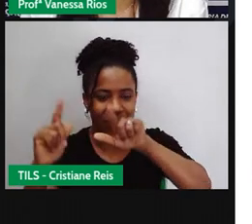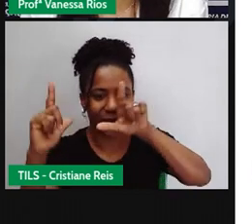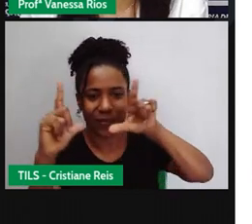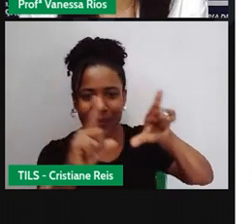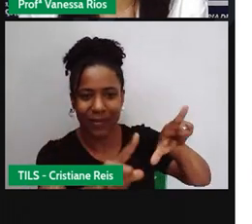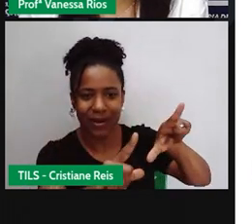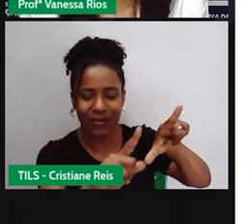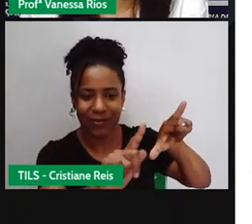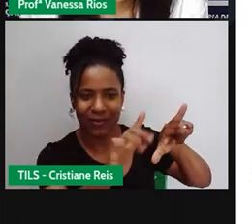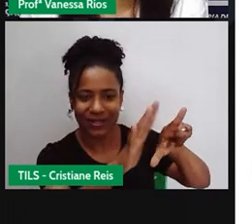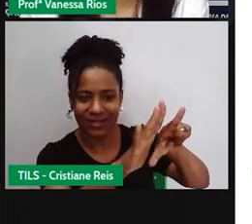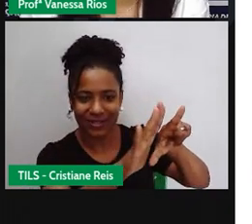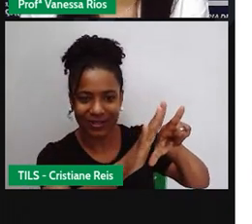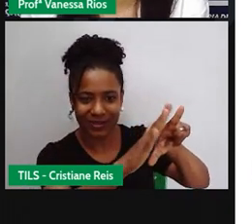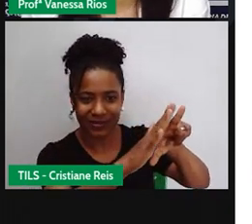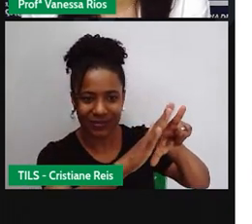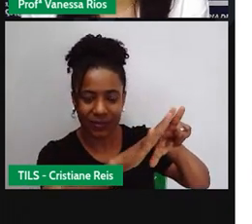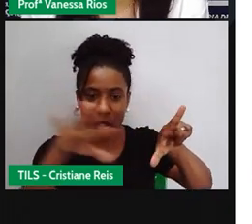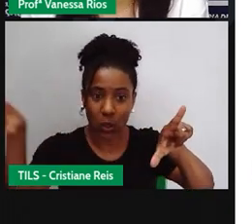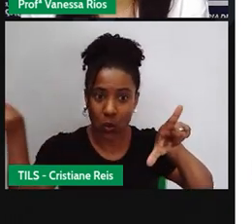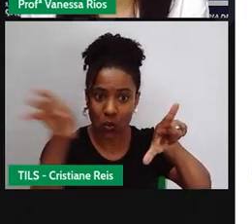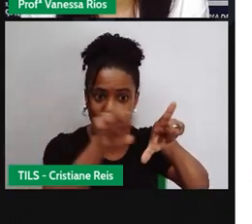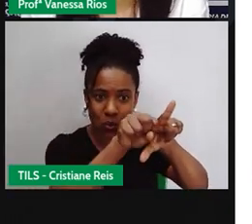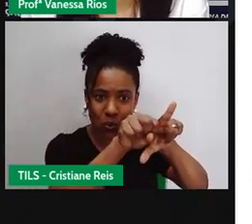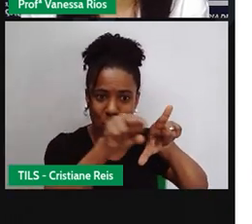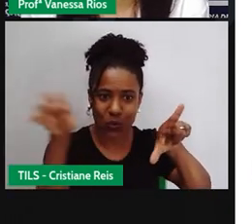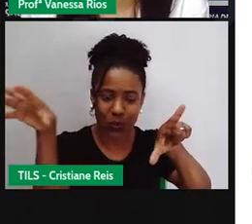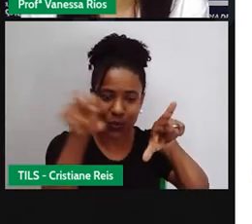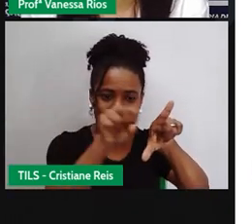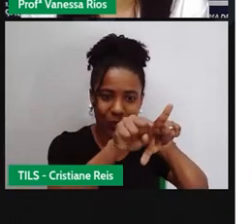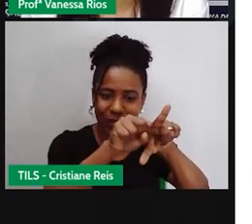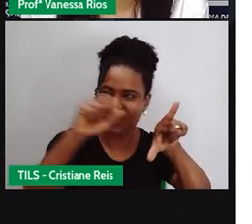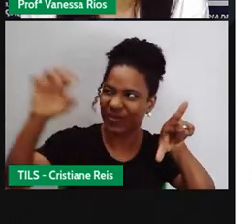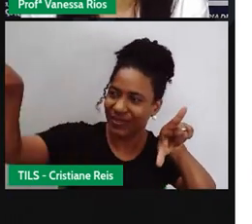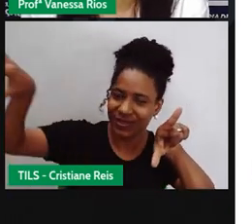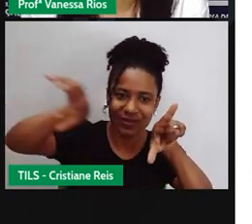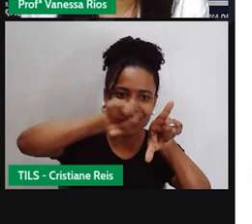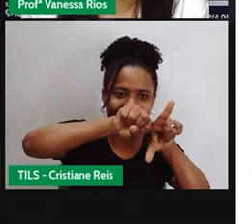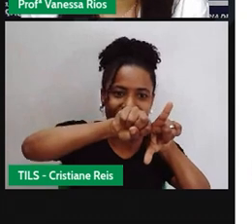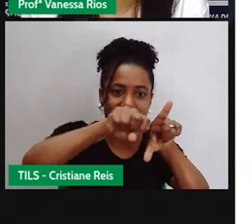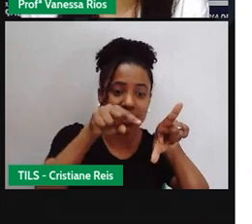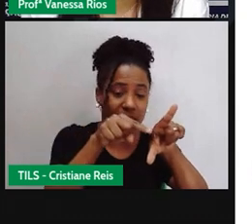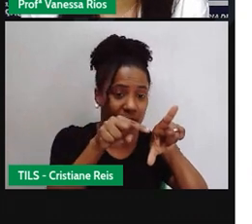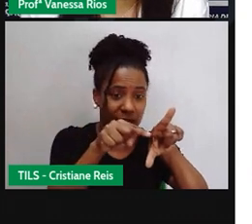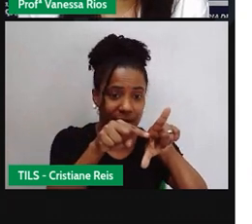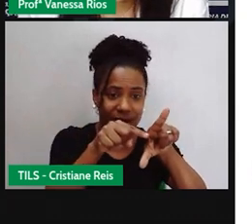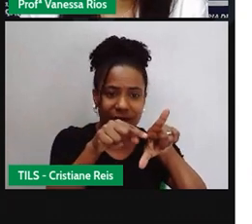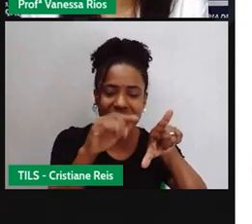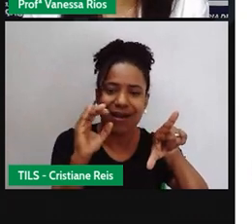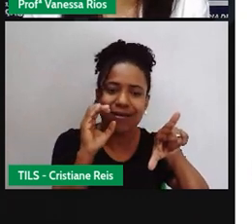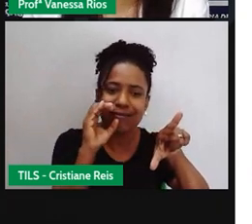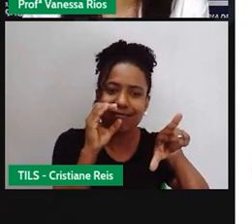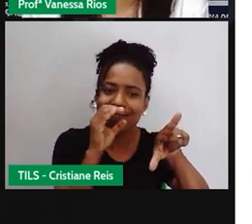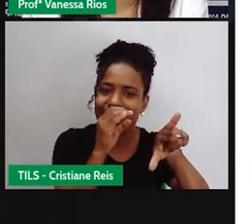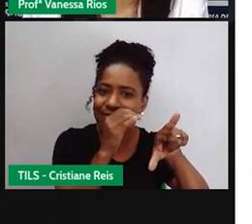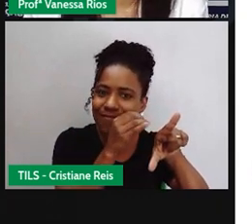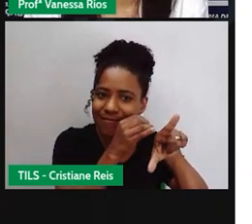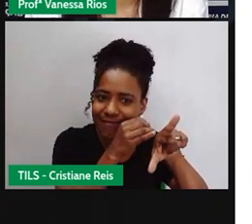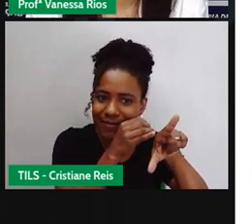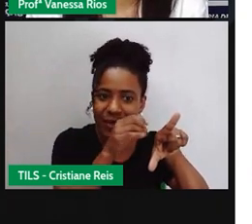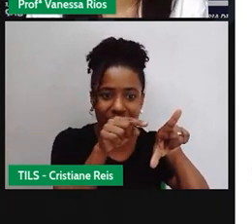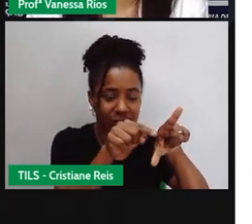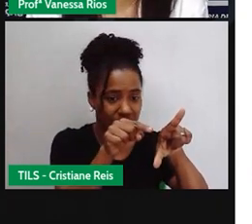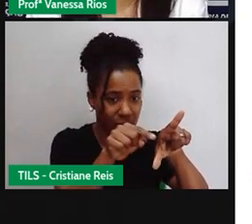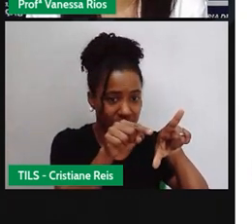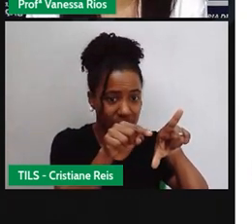coletores, heliostatos, que refletem a luz solar concentrando em um único ponto no qual há um receptor. Então,